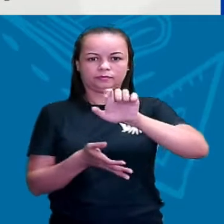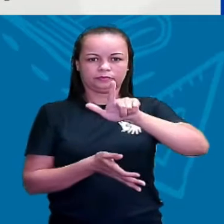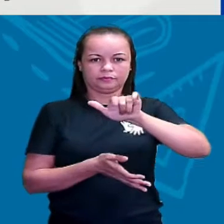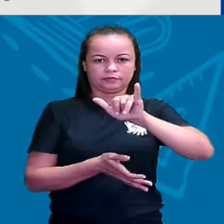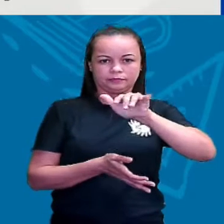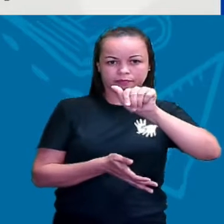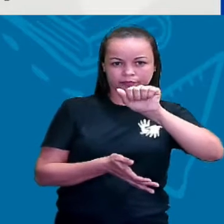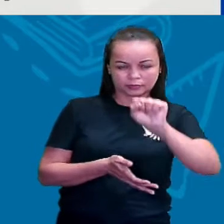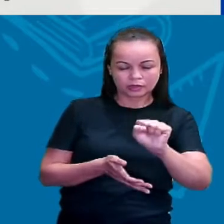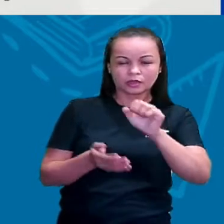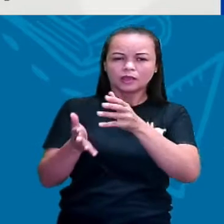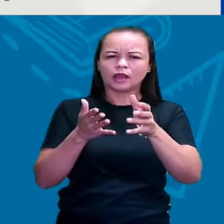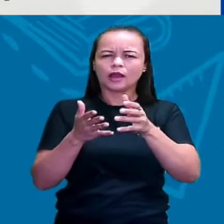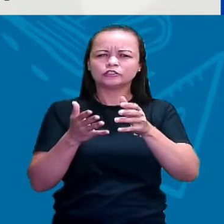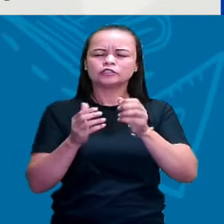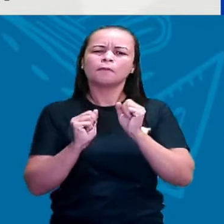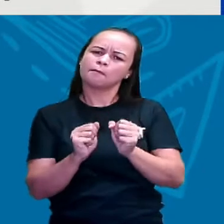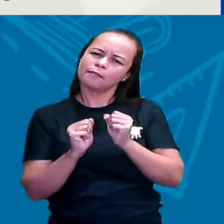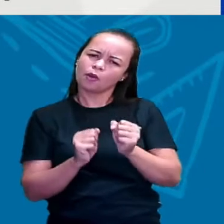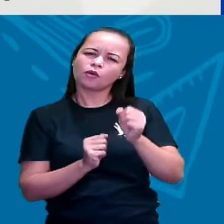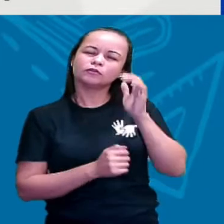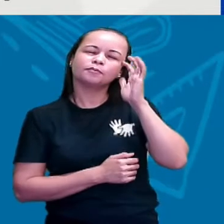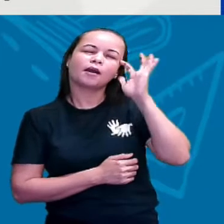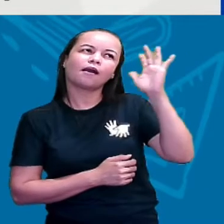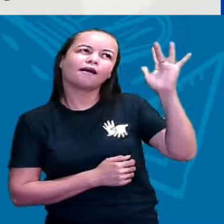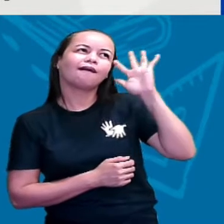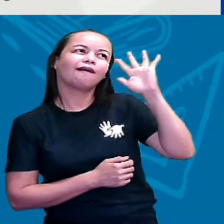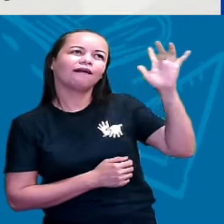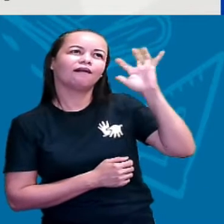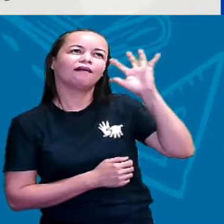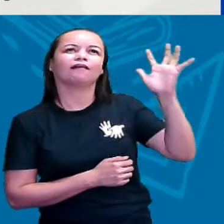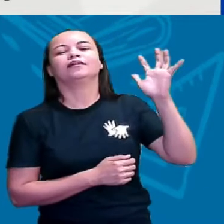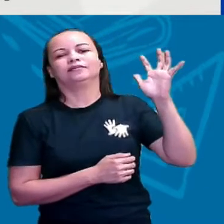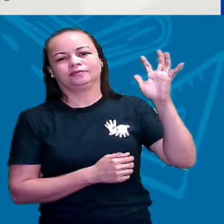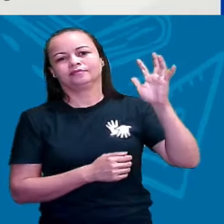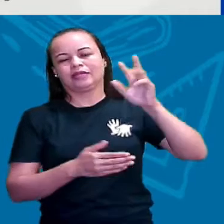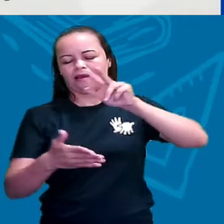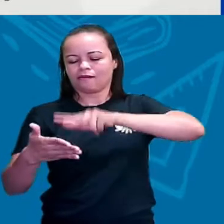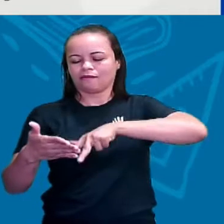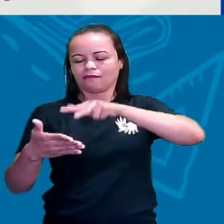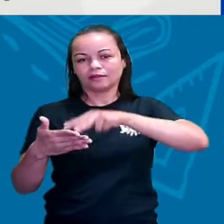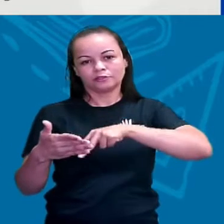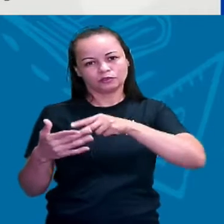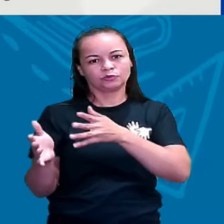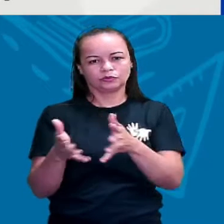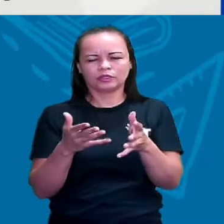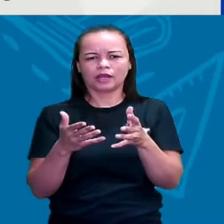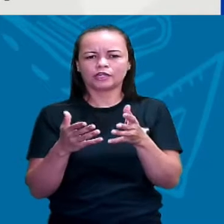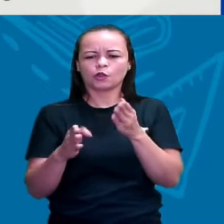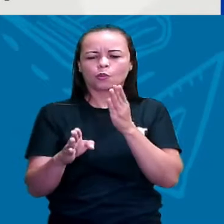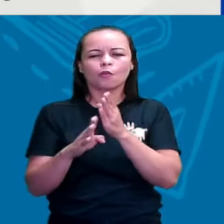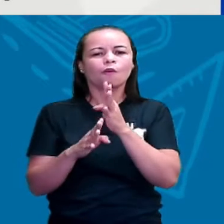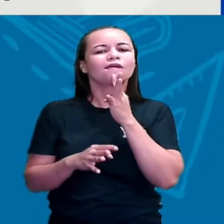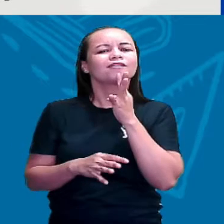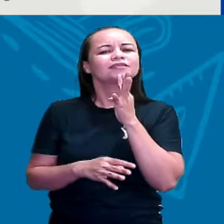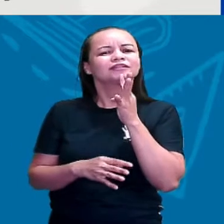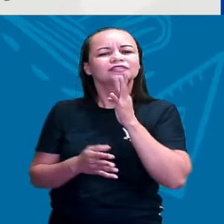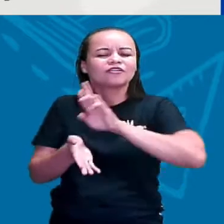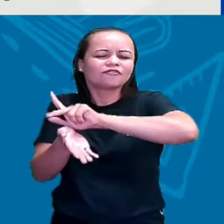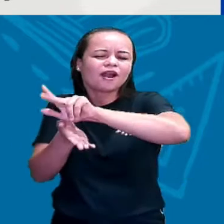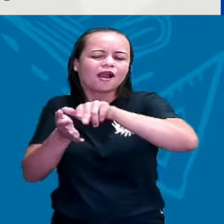viajar na leitura e conhecer diferentes universos, diferentes